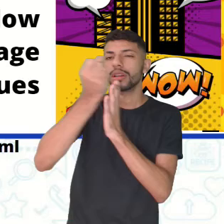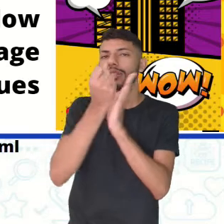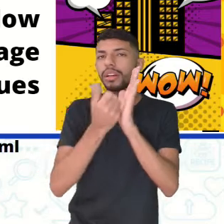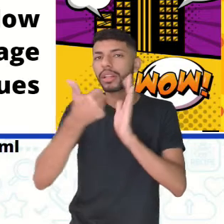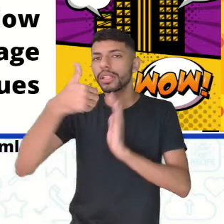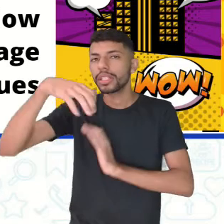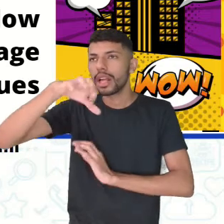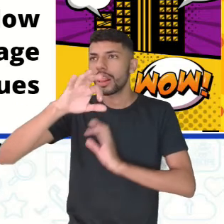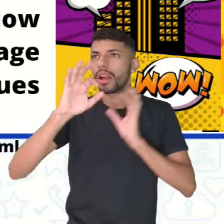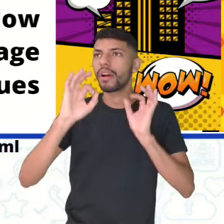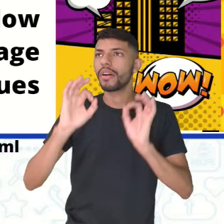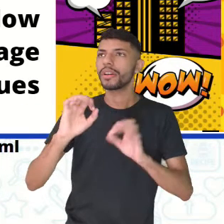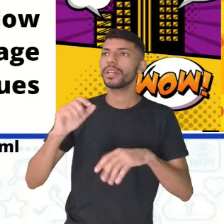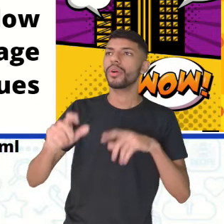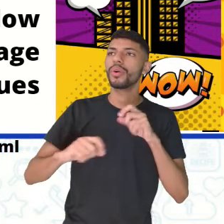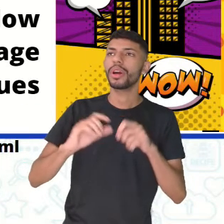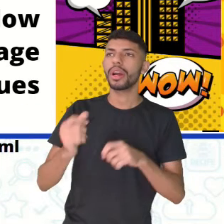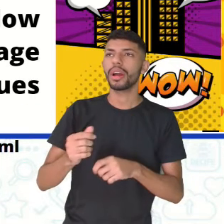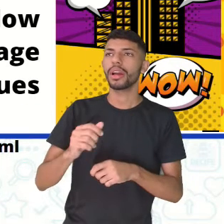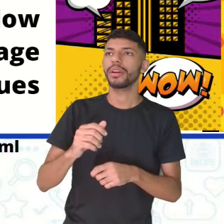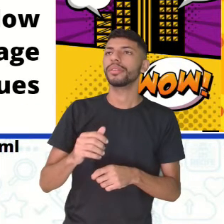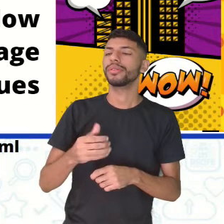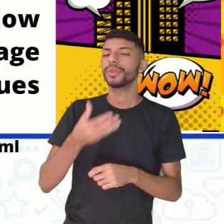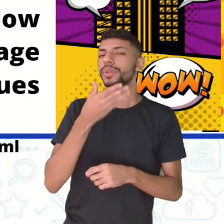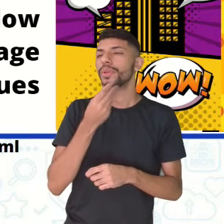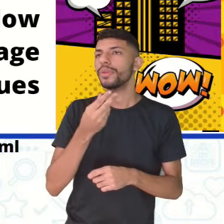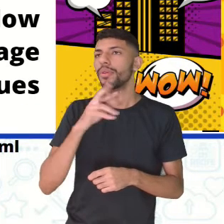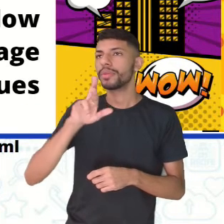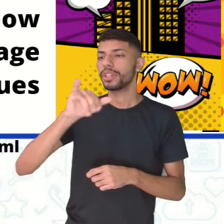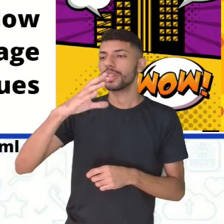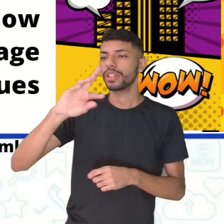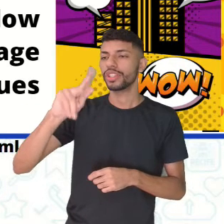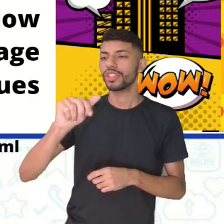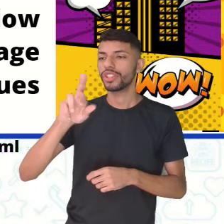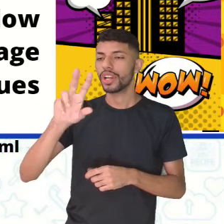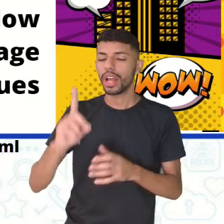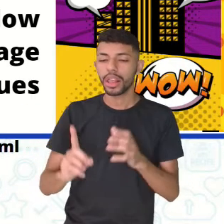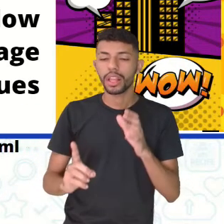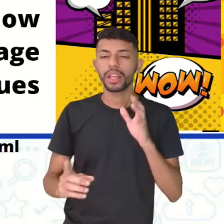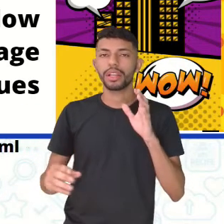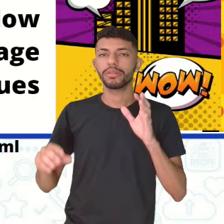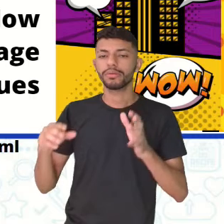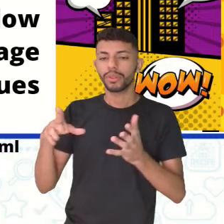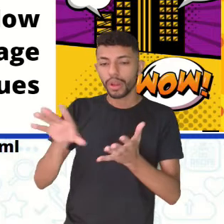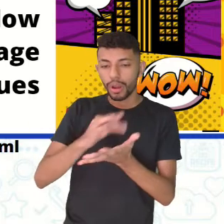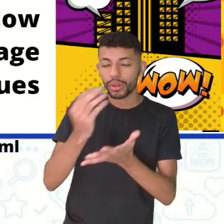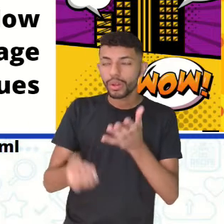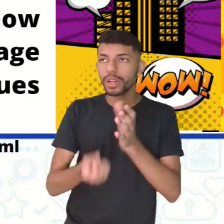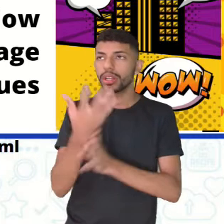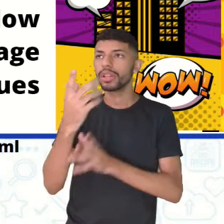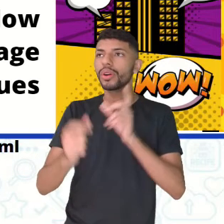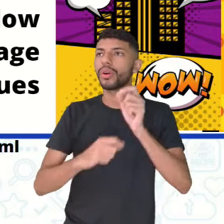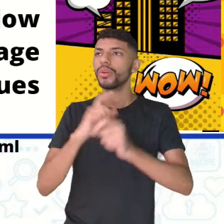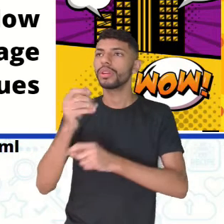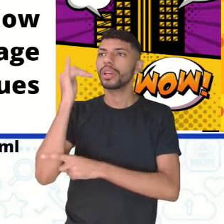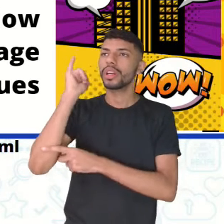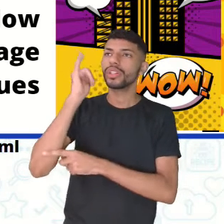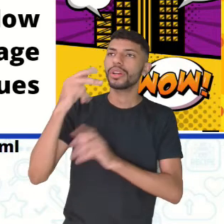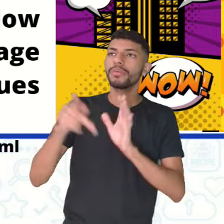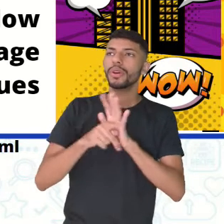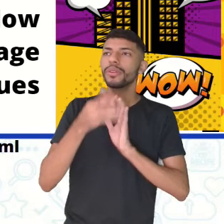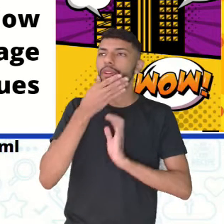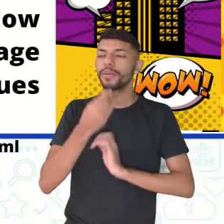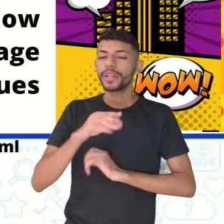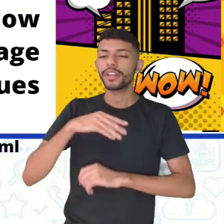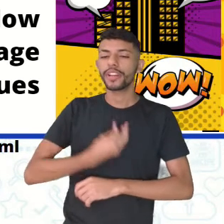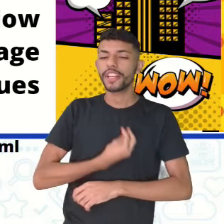o autor e ilustrador Richard Ott Codd criou uma narrativa baseada em aventuras de um garoto que